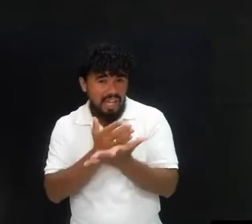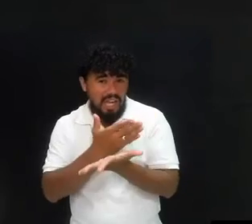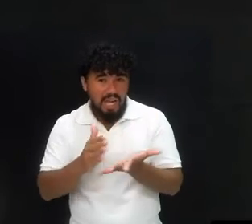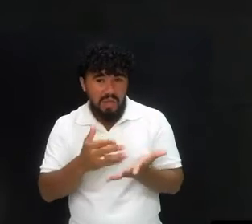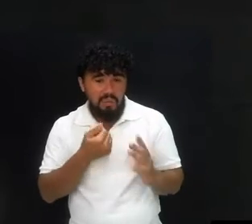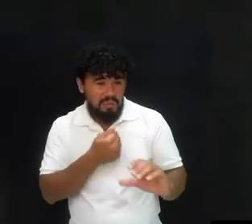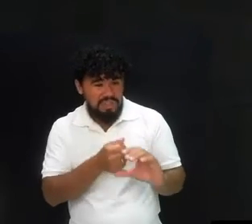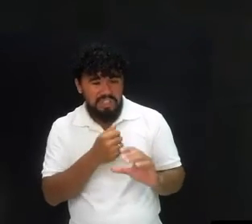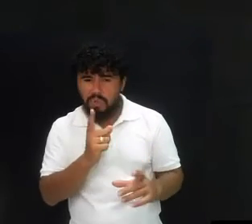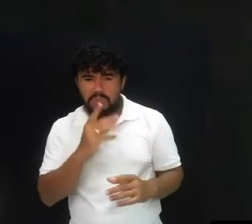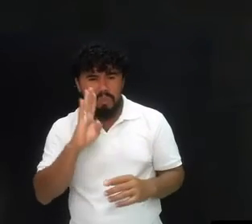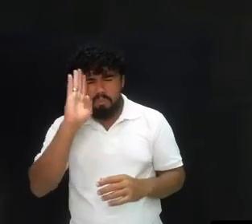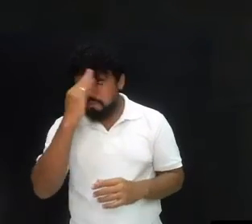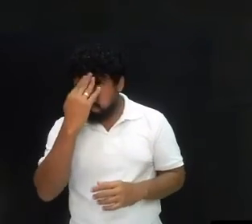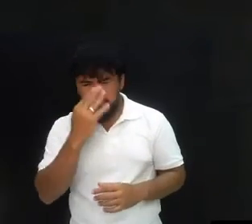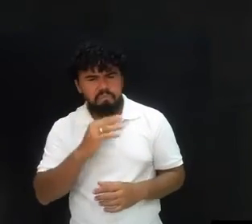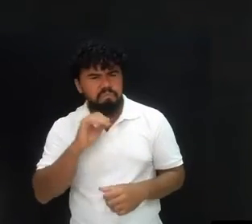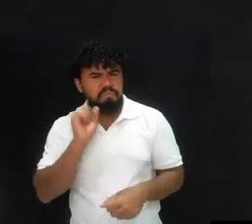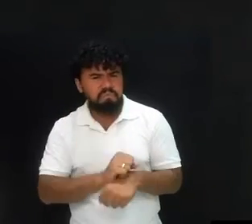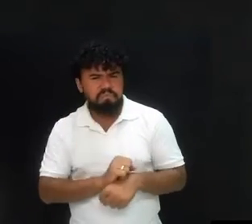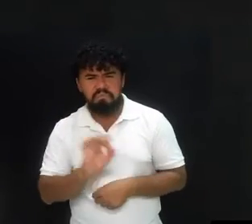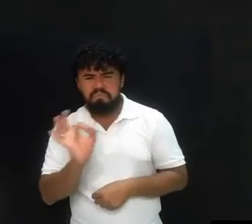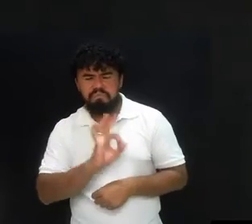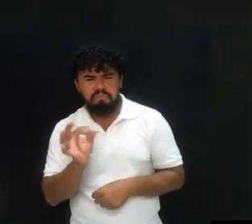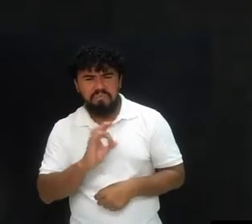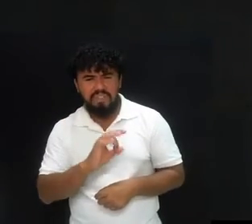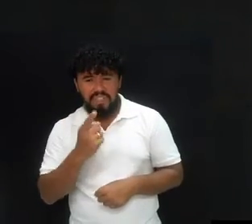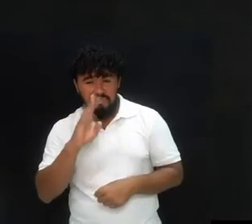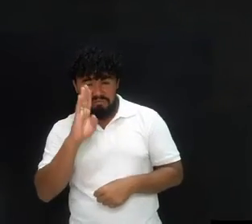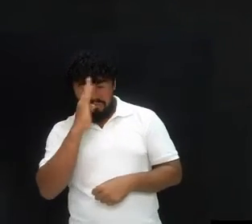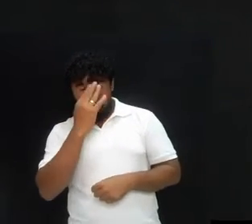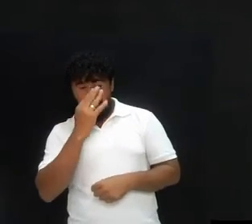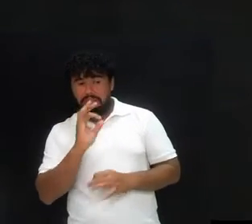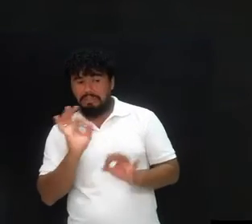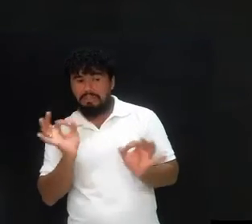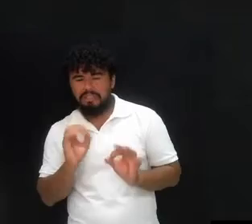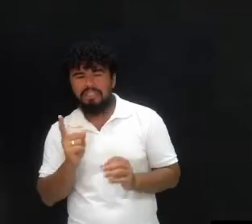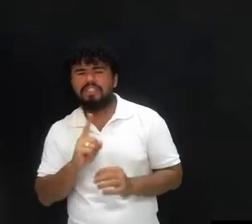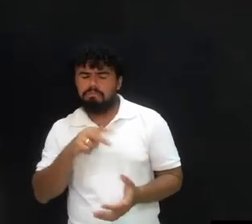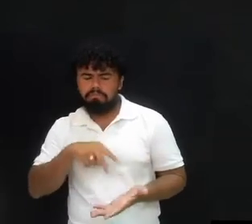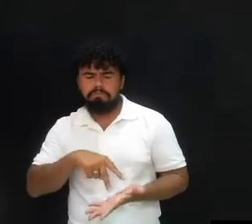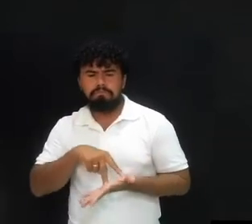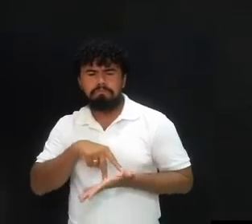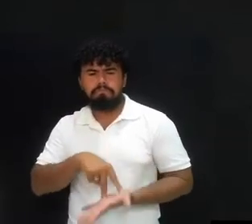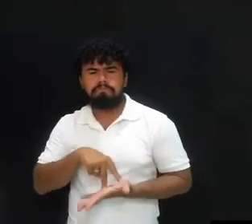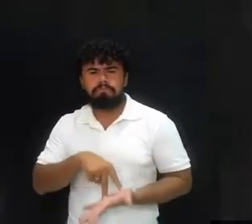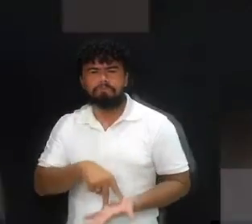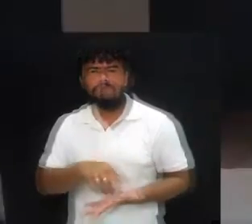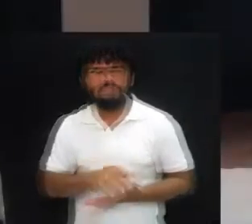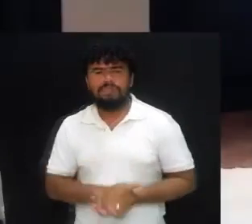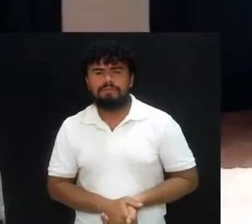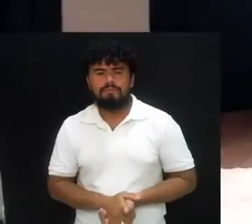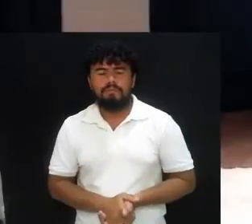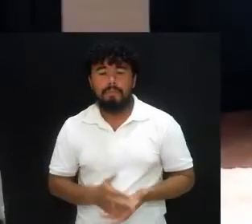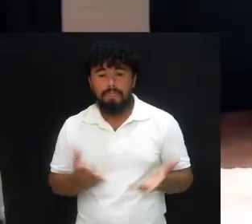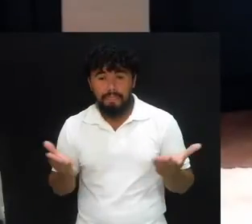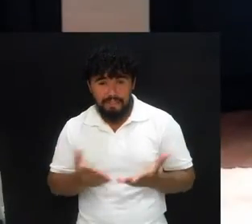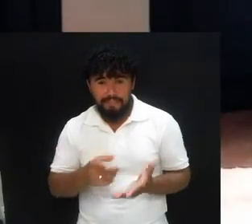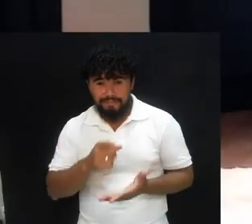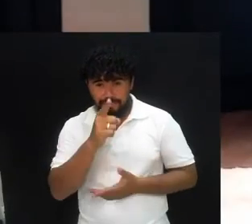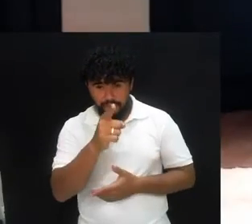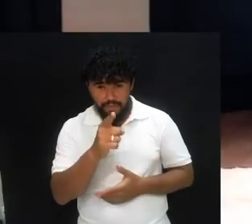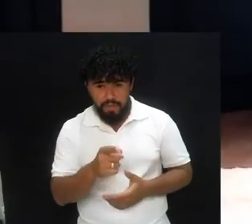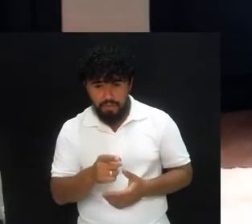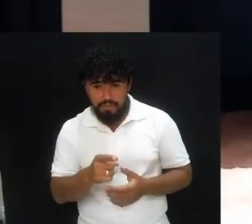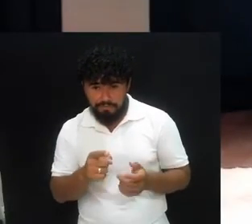desistiram, eles não pararam, eles não retrocederam, eles permaneceram. E você hoje está